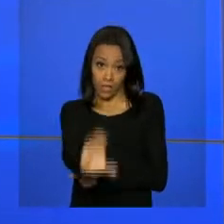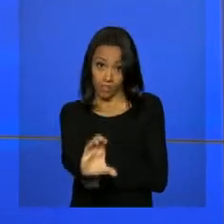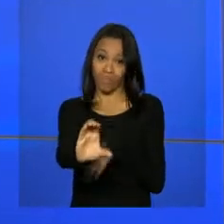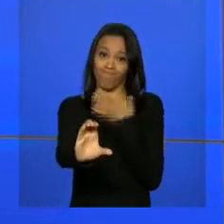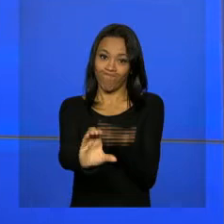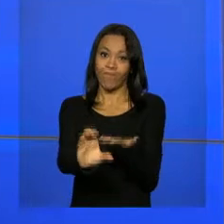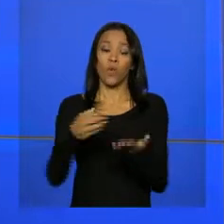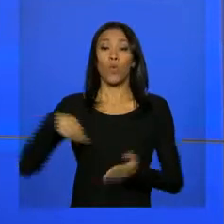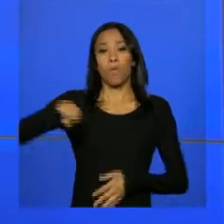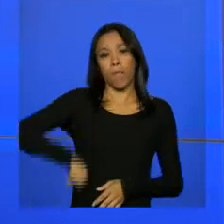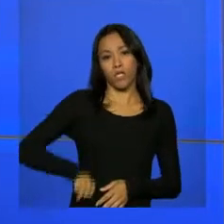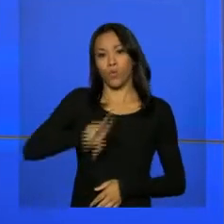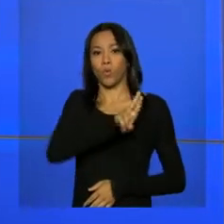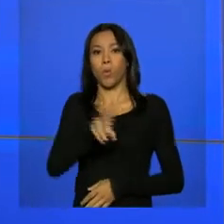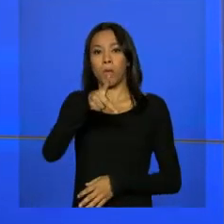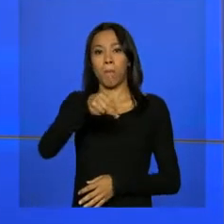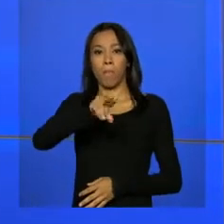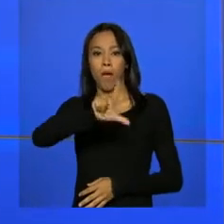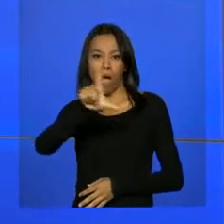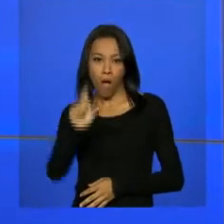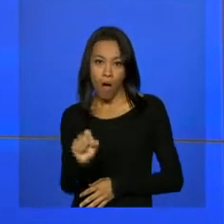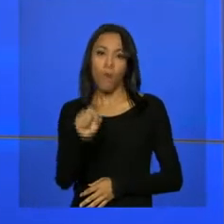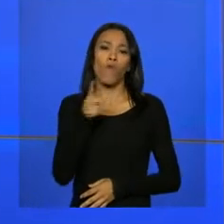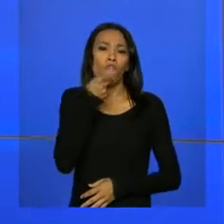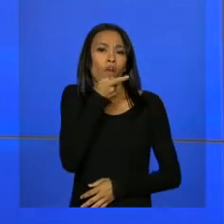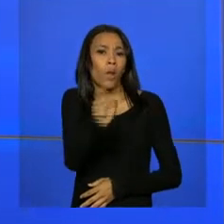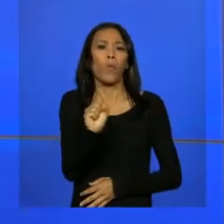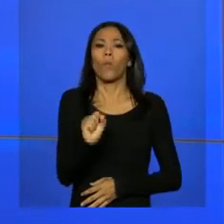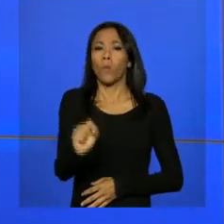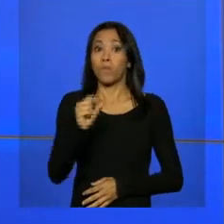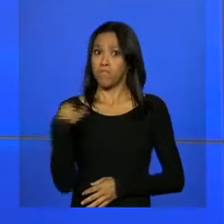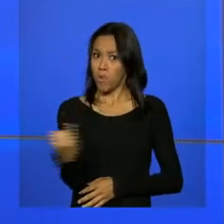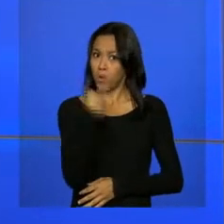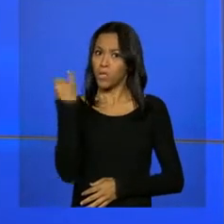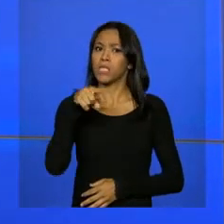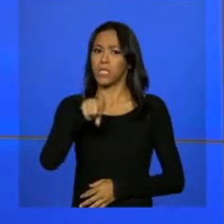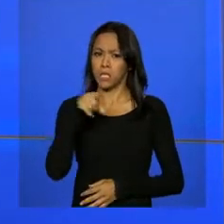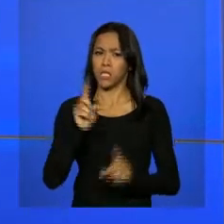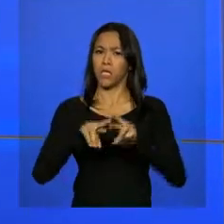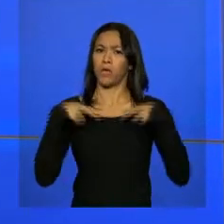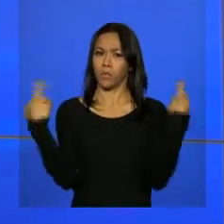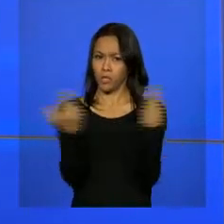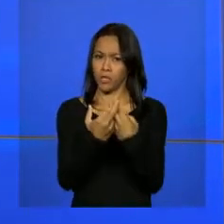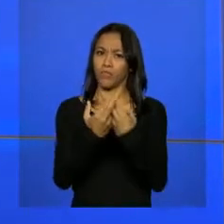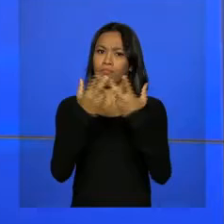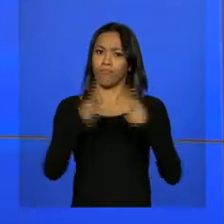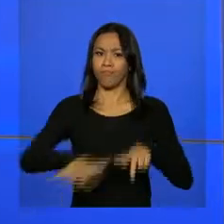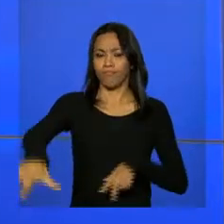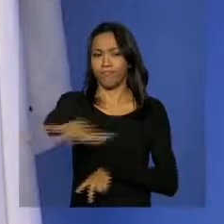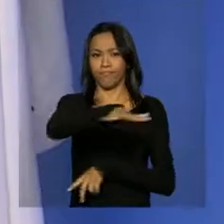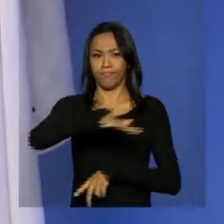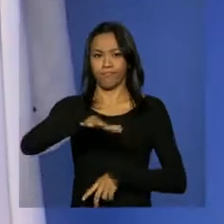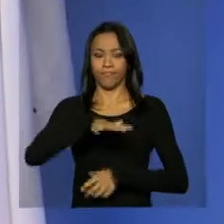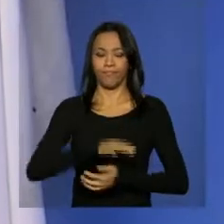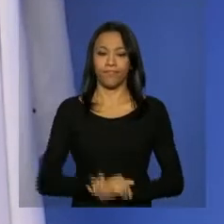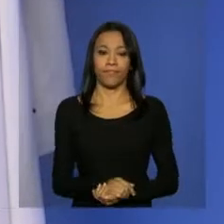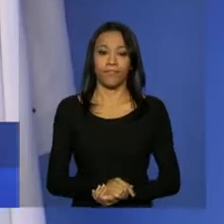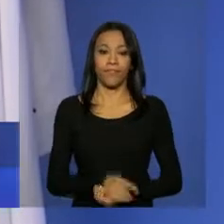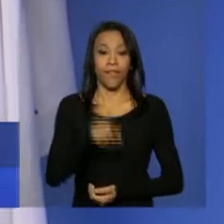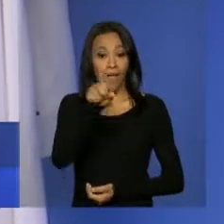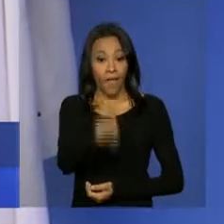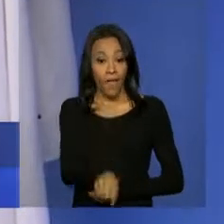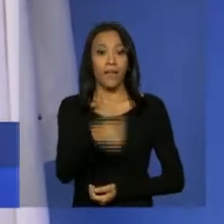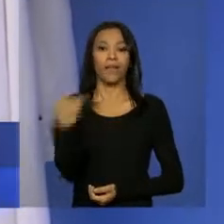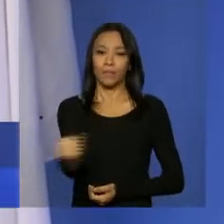CELAC. O embaixador Paulo Estivaletti de Mesquita falou sobre a importância desse bloco para a região. É fundamental